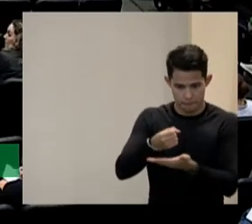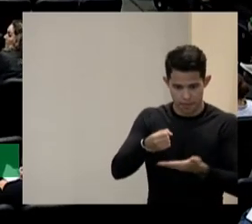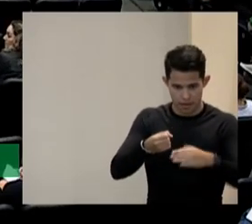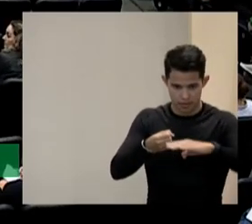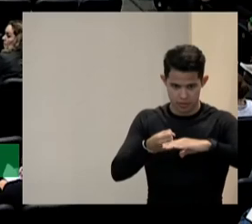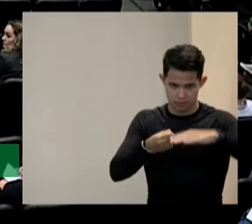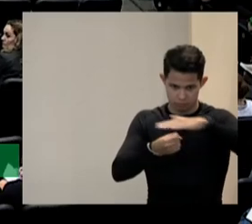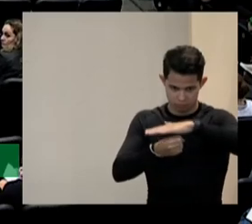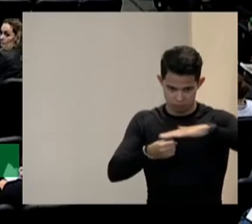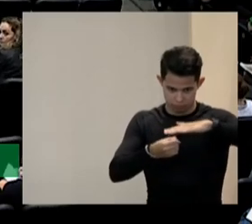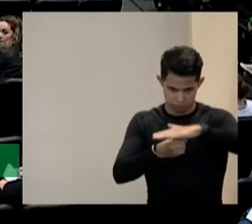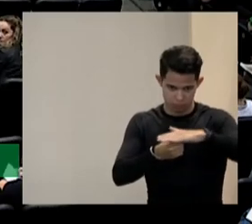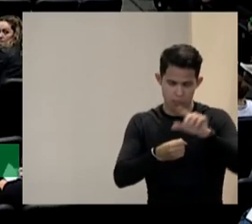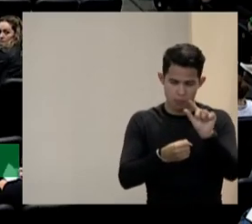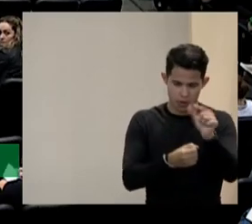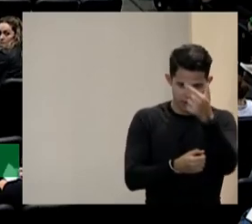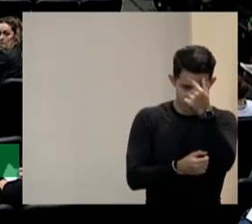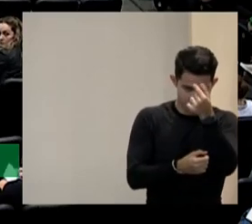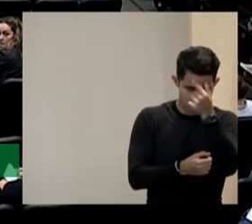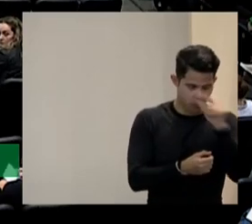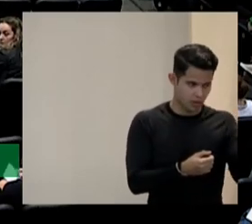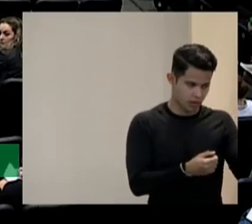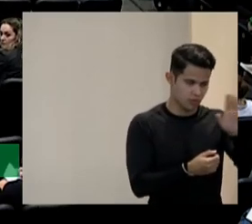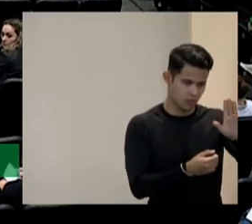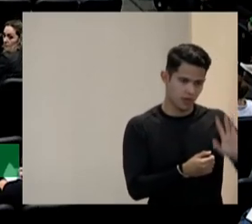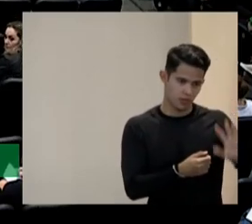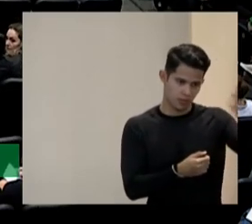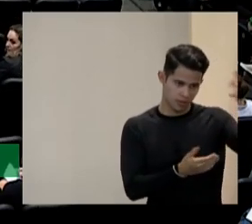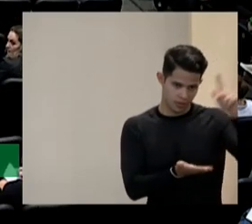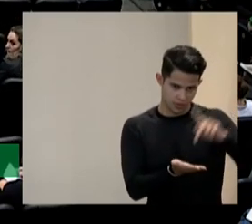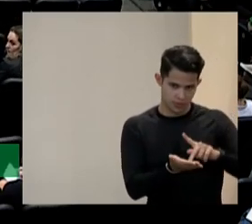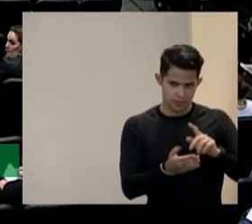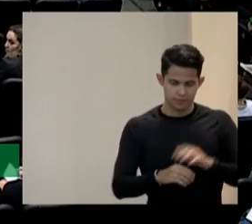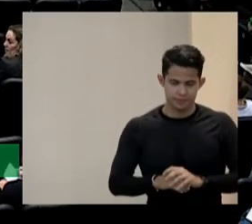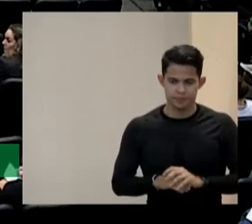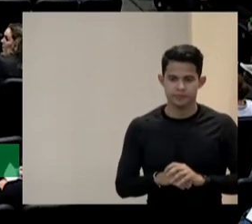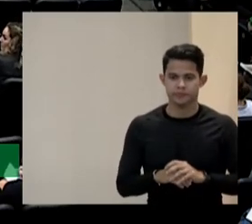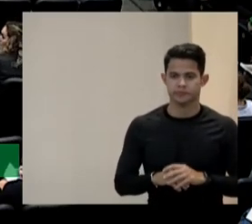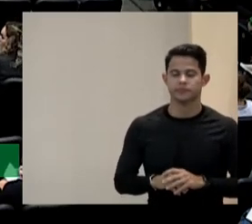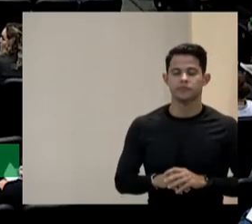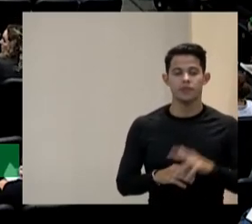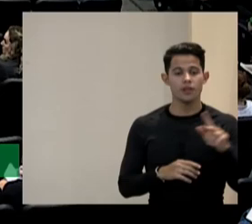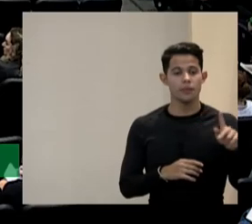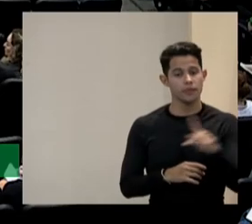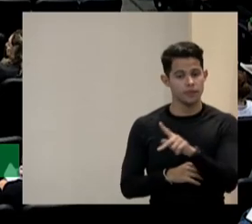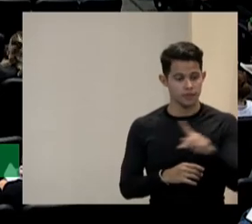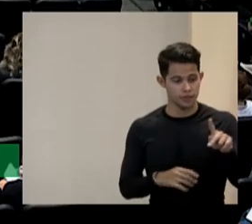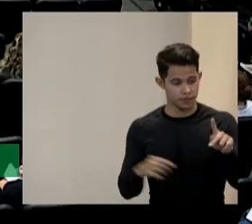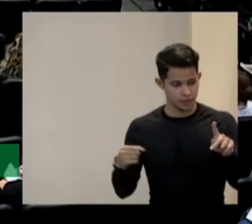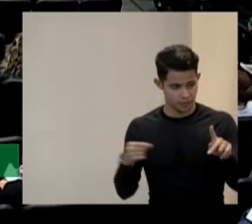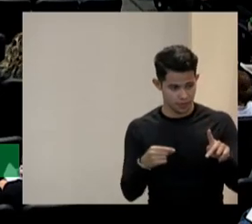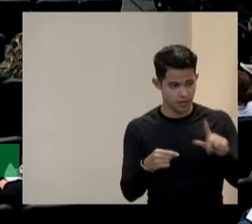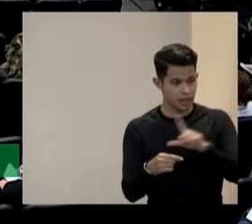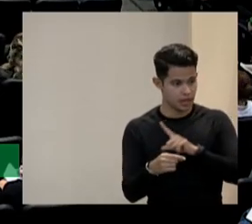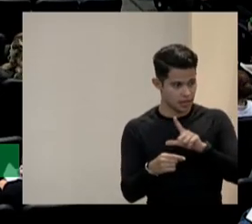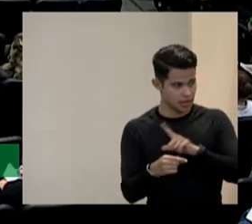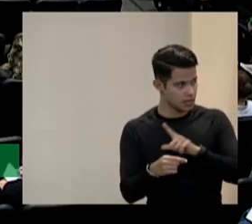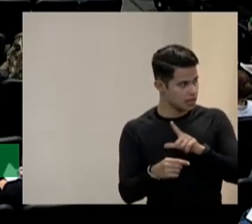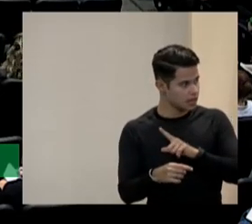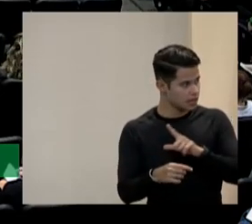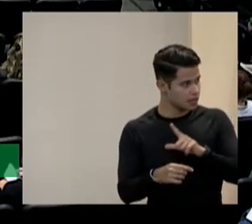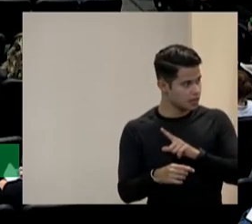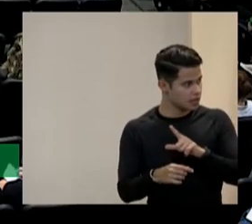graduado mas acontece en todos os níveis educativos o professor tem unhas directrices